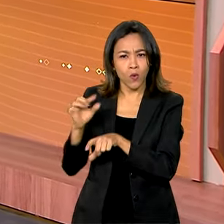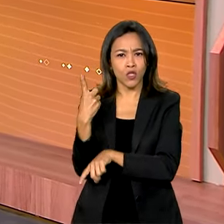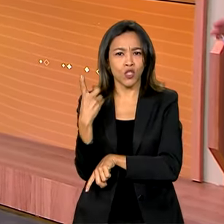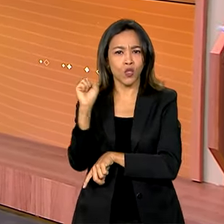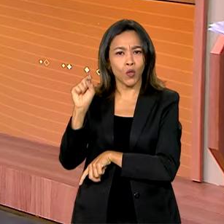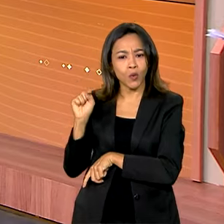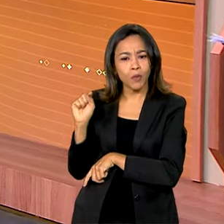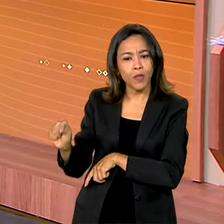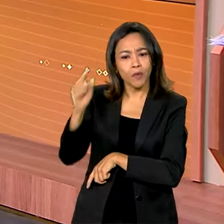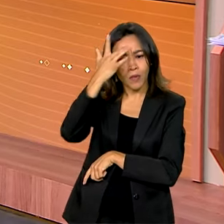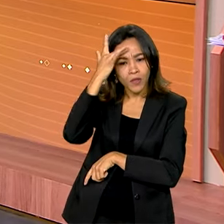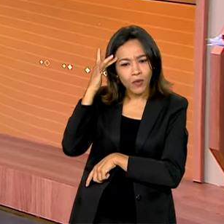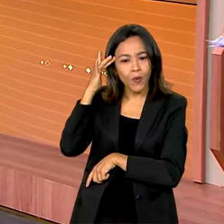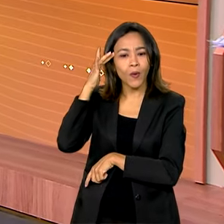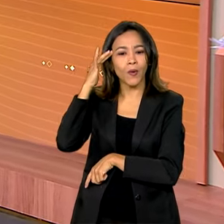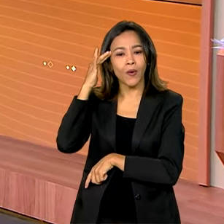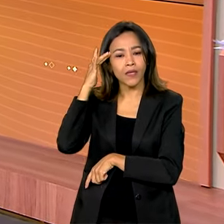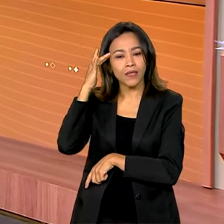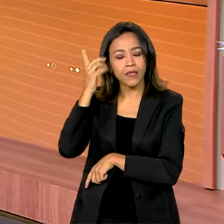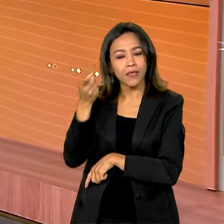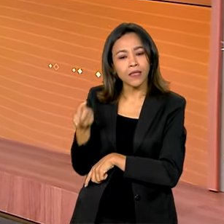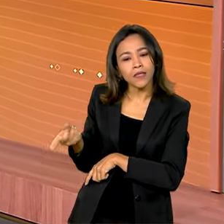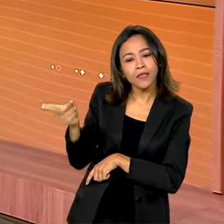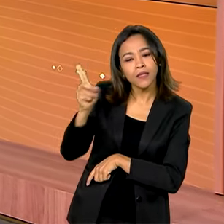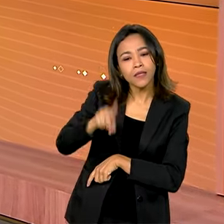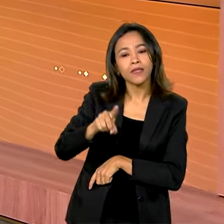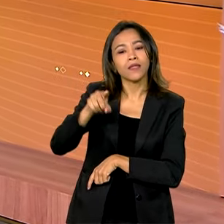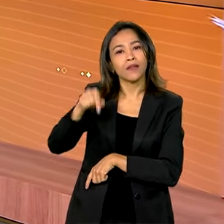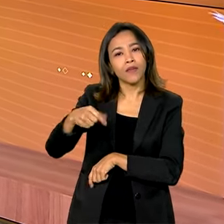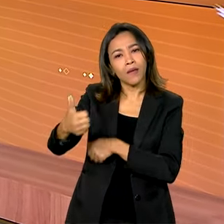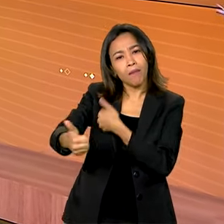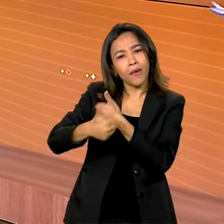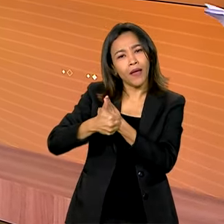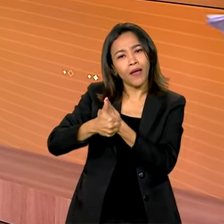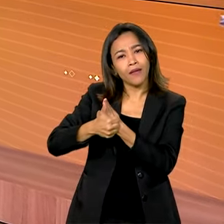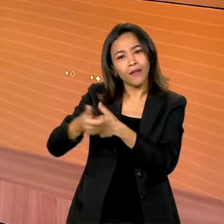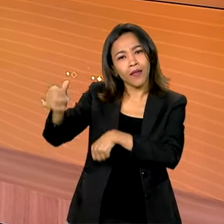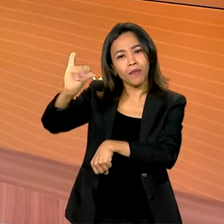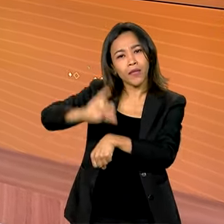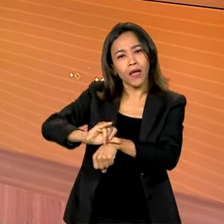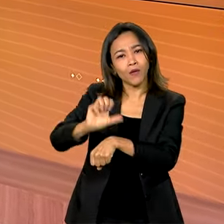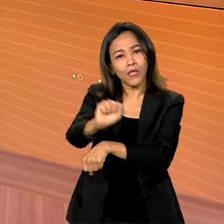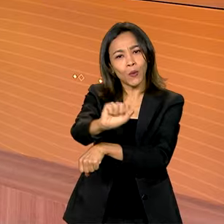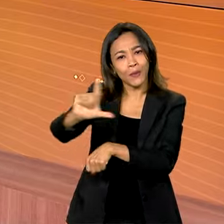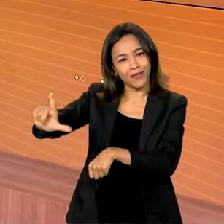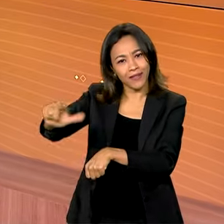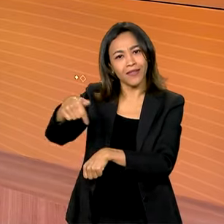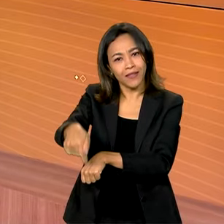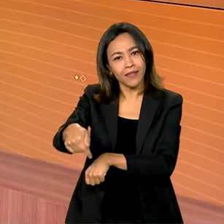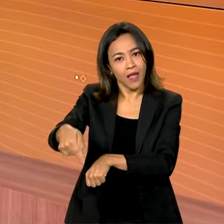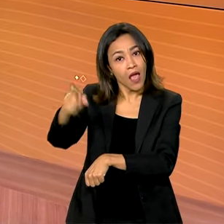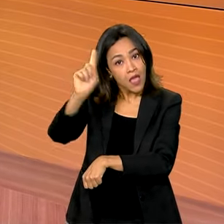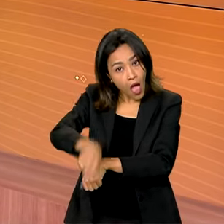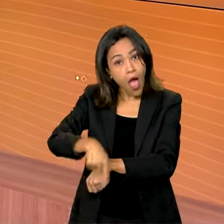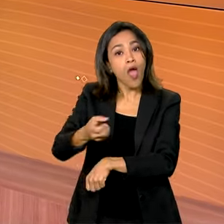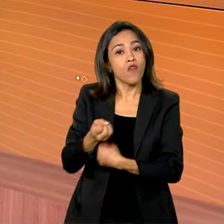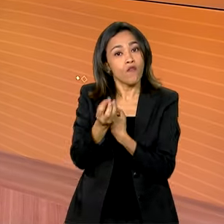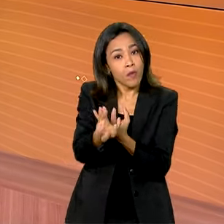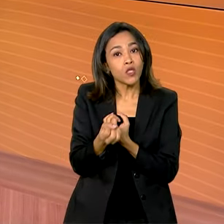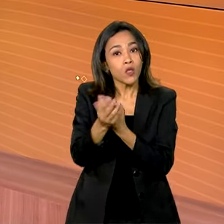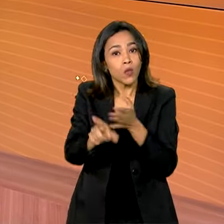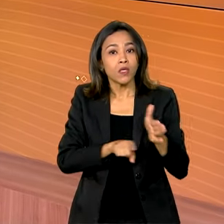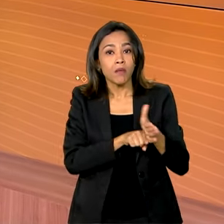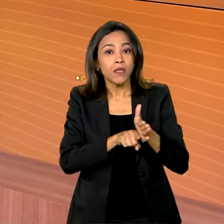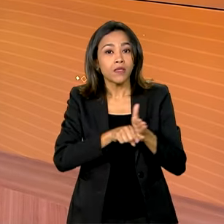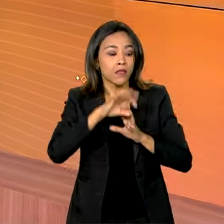habitantes. Ela fica na região metropolitana de São Luís, a capital, e esses números são do Censo do IBGE